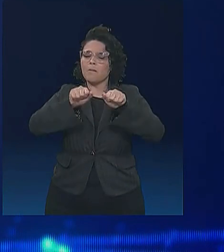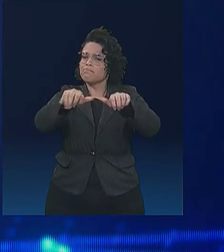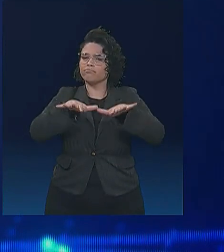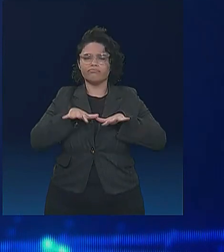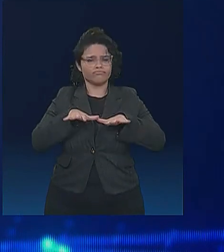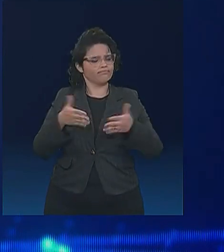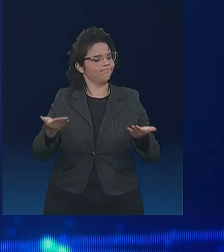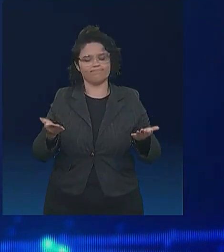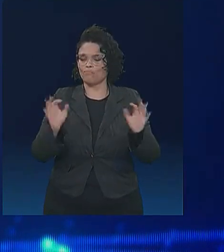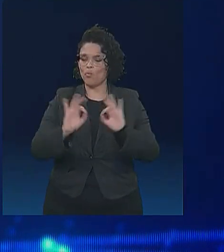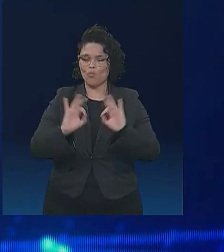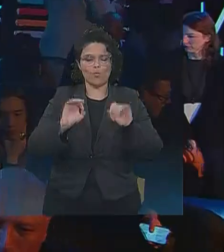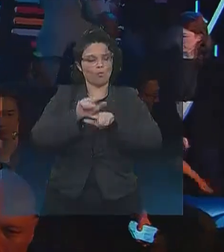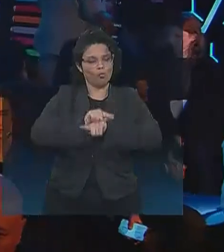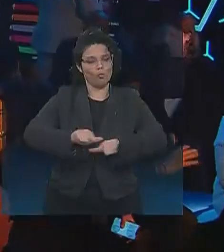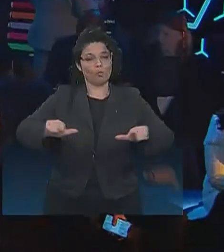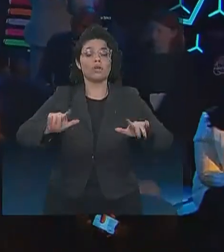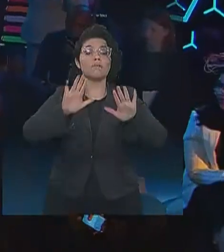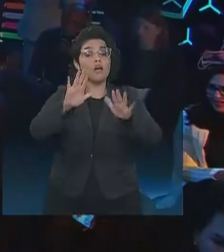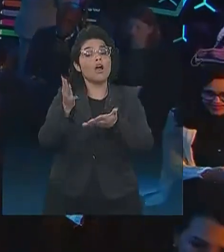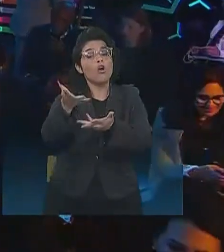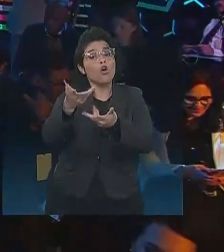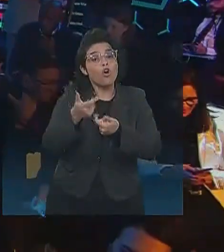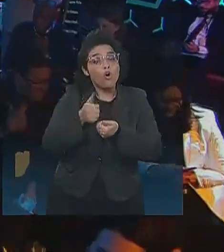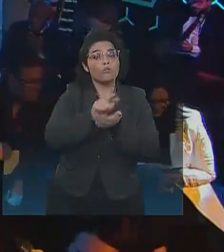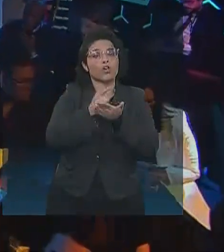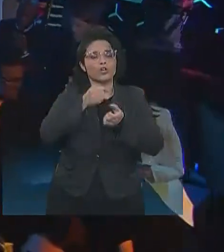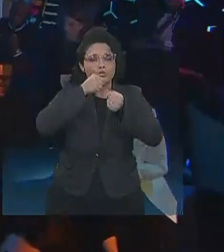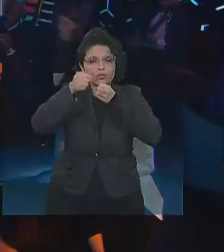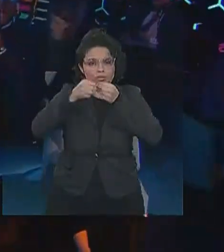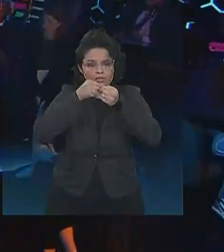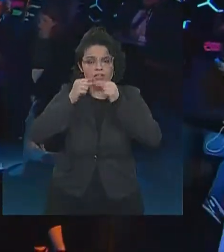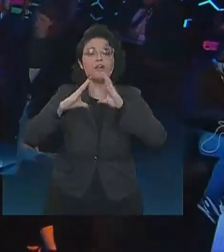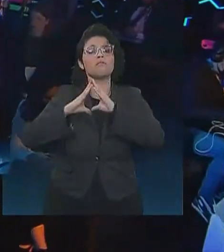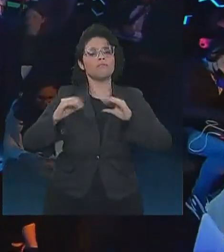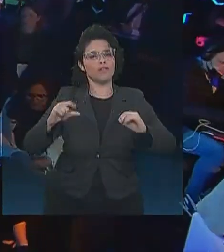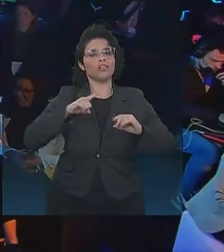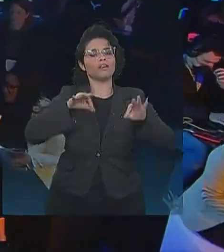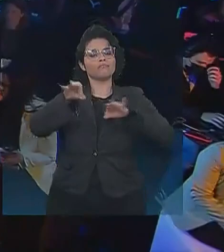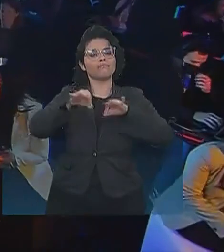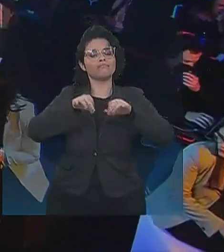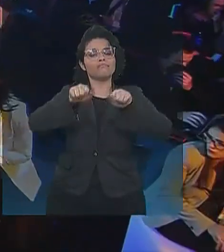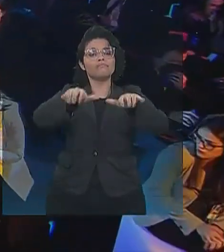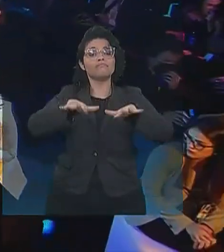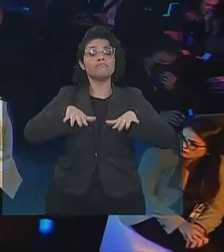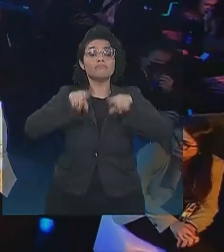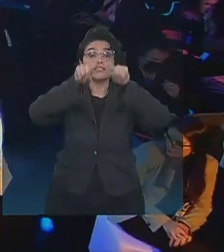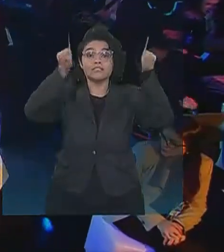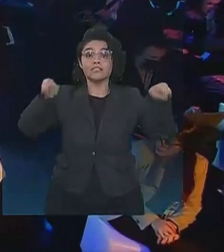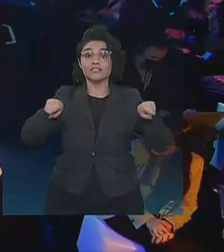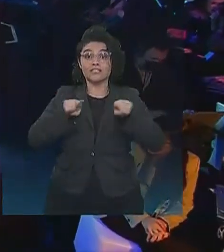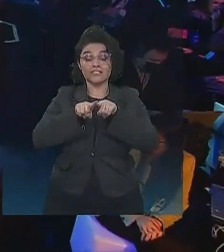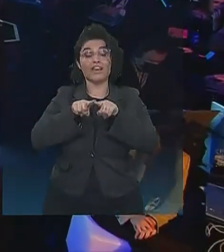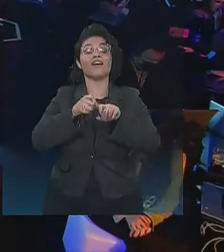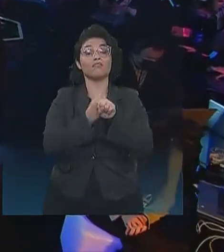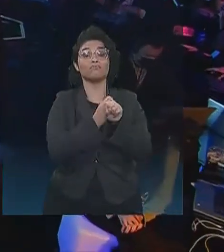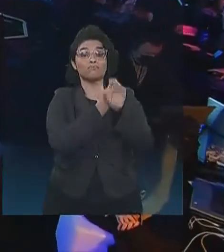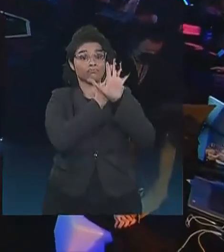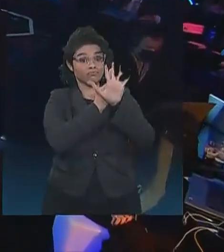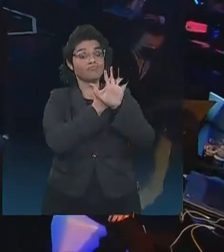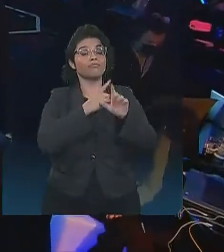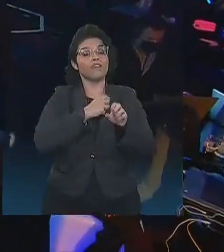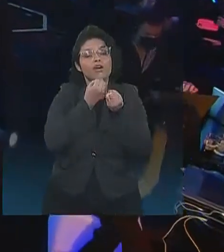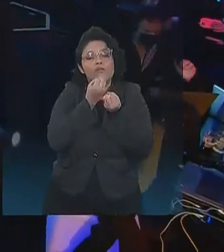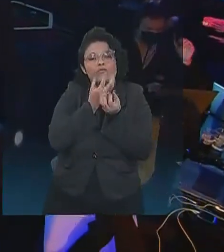neste estúdio. Mas para receber convidados e jornalistas, a Band montou uma sala digital com dados exclusivos, em